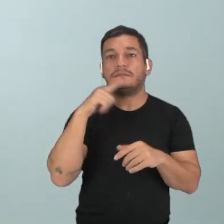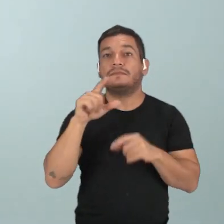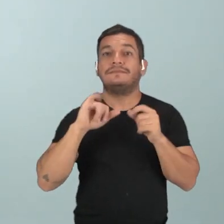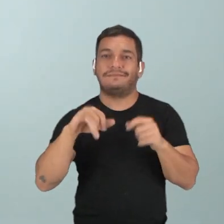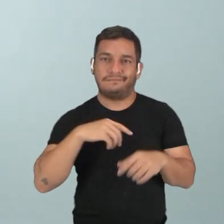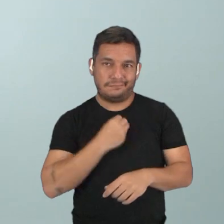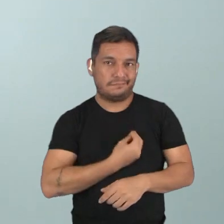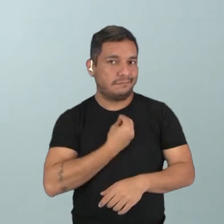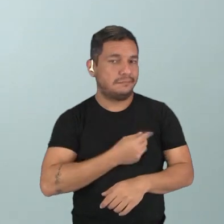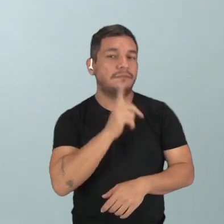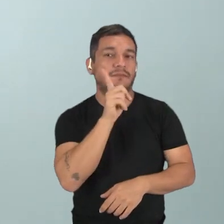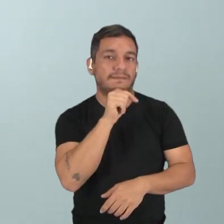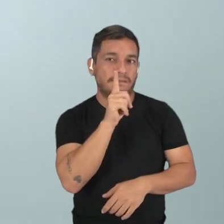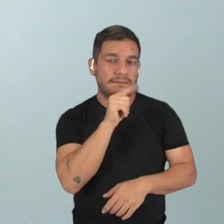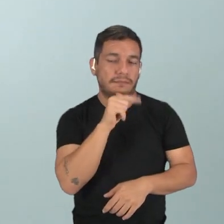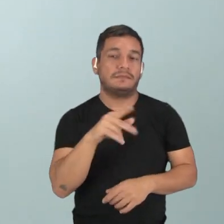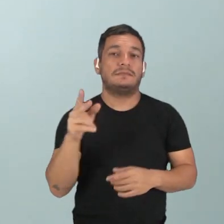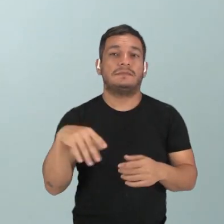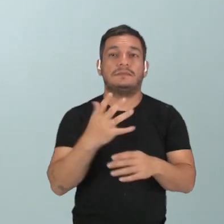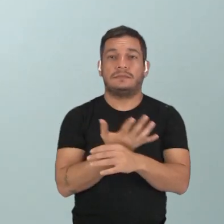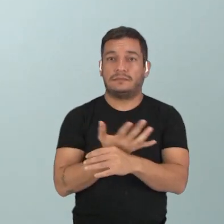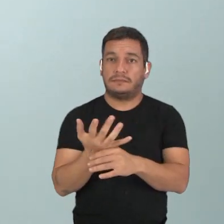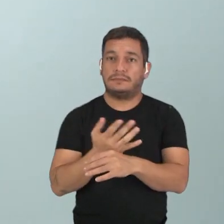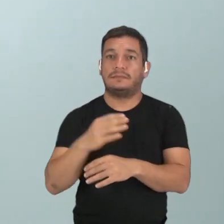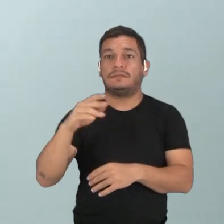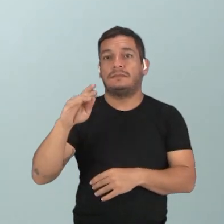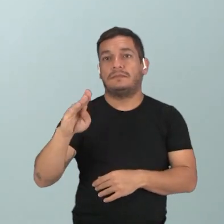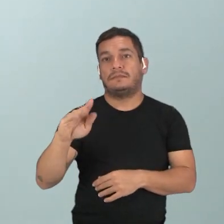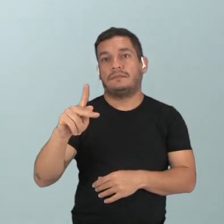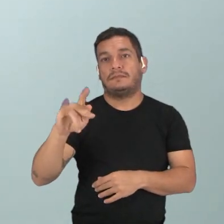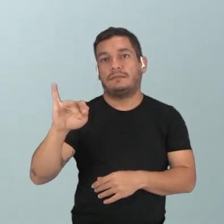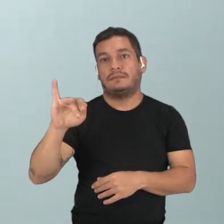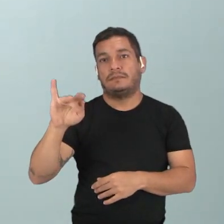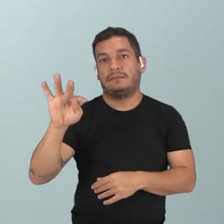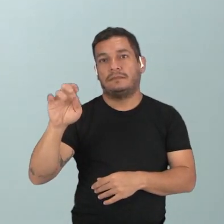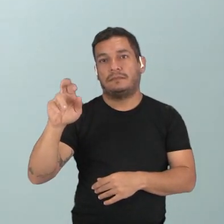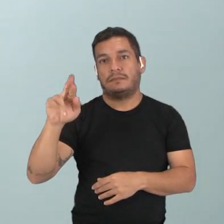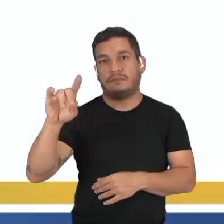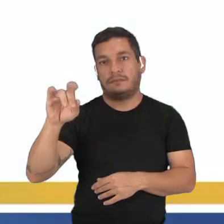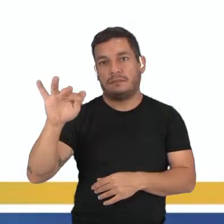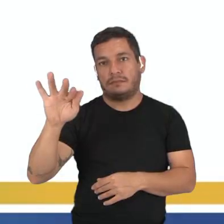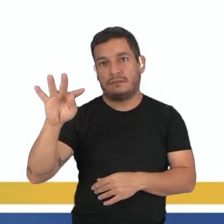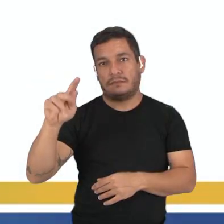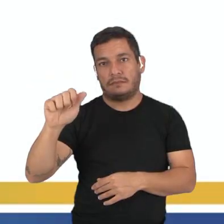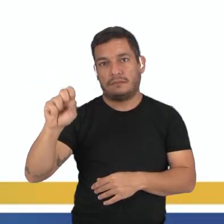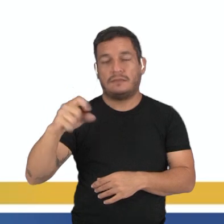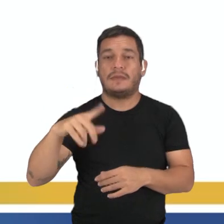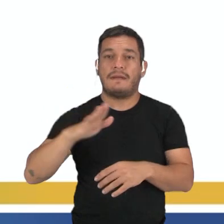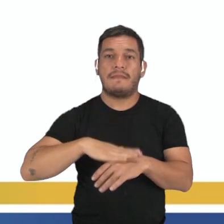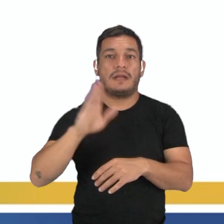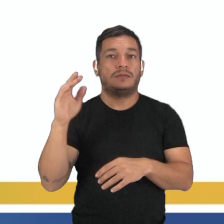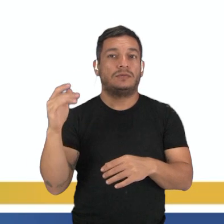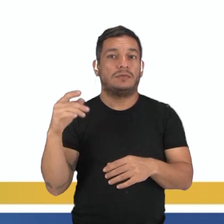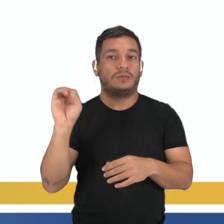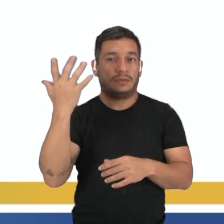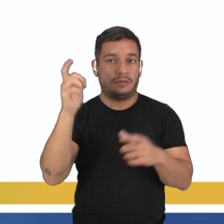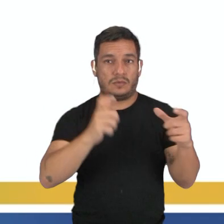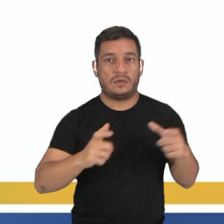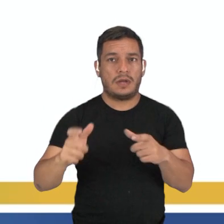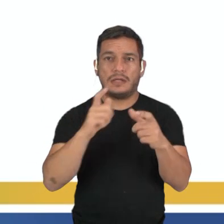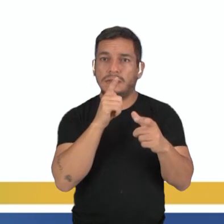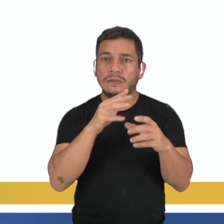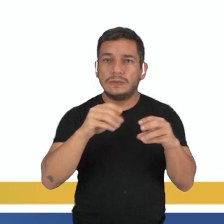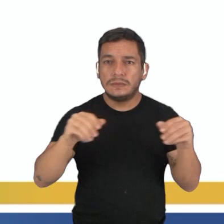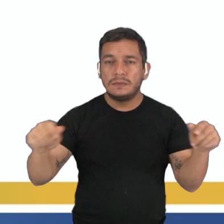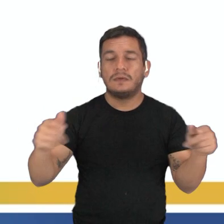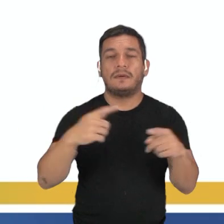tiver a presença da água. Então, a vegetação de pteridófitas, consequentemente, vai ser mais abundante em locais úmidos, embora